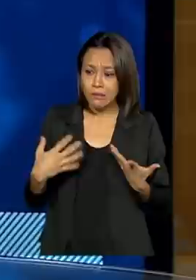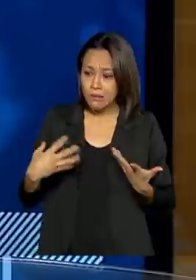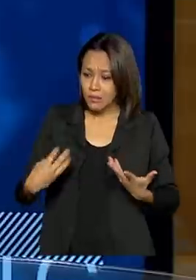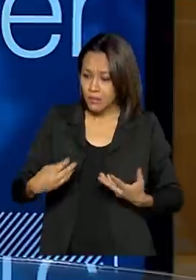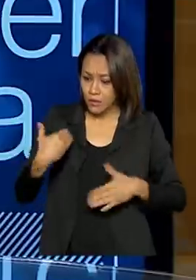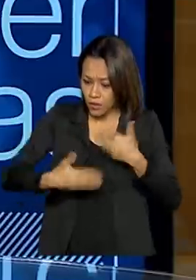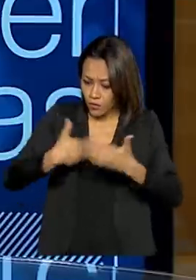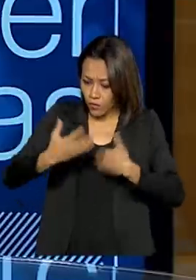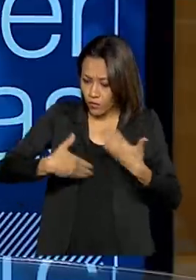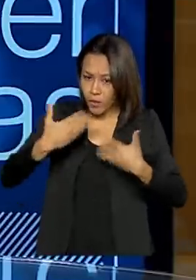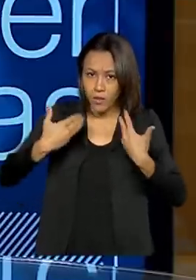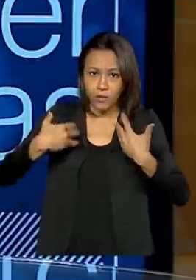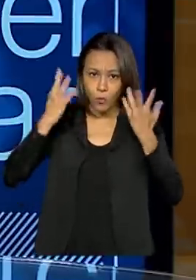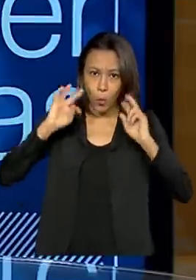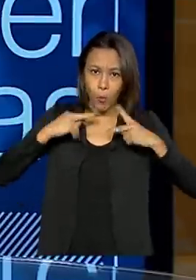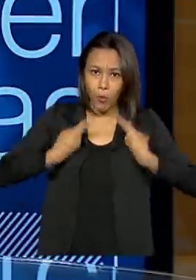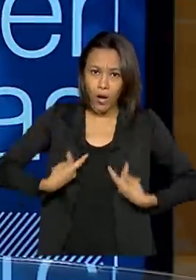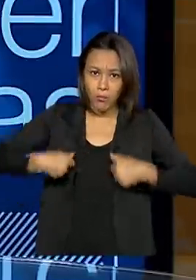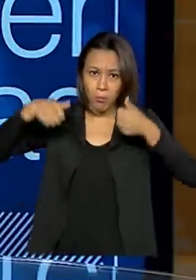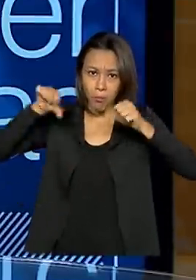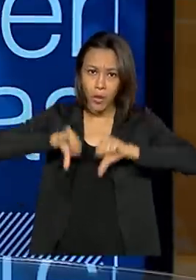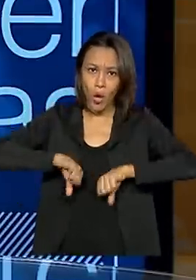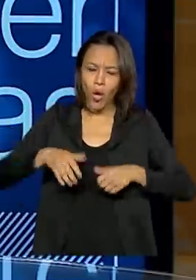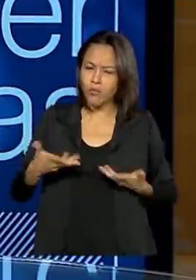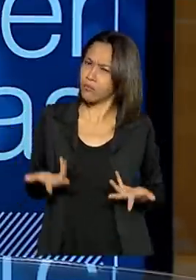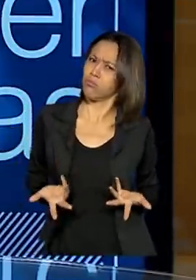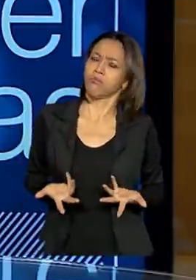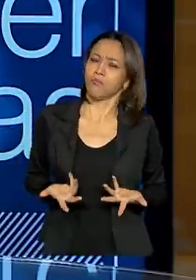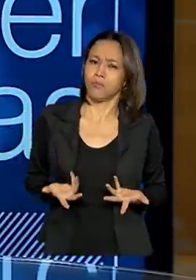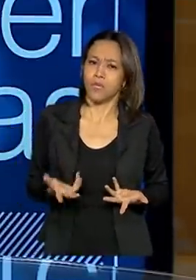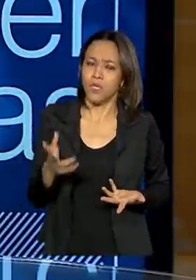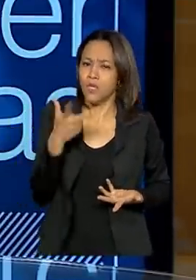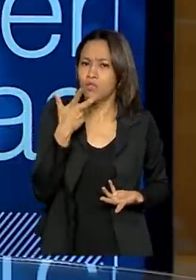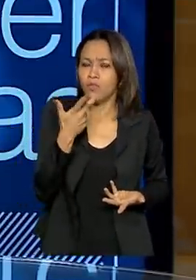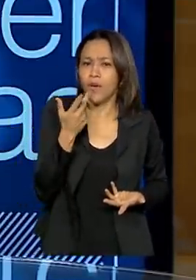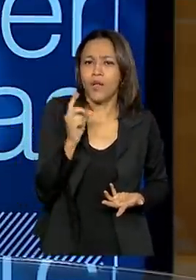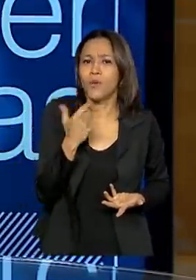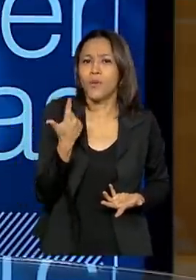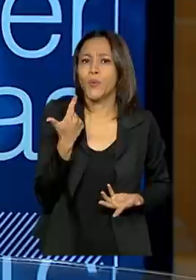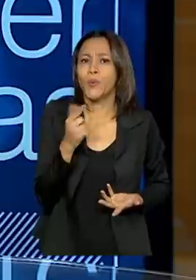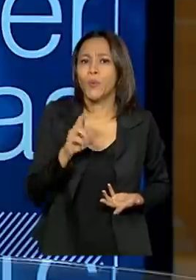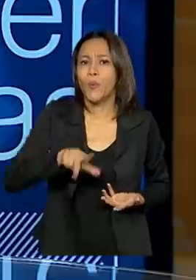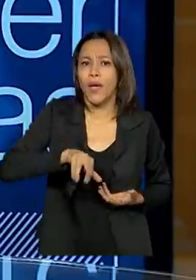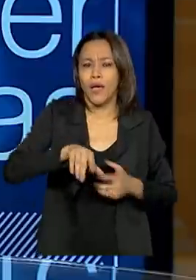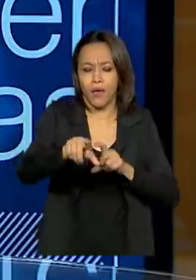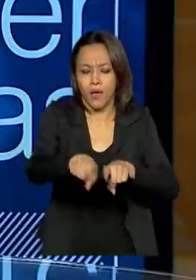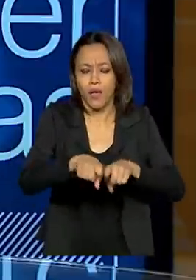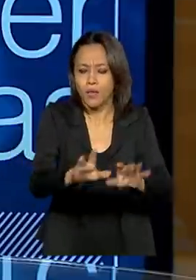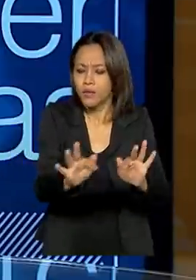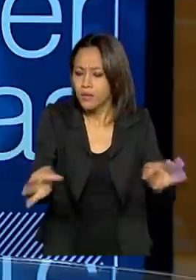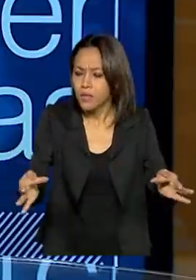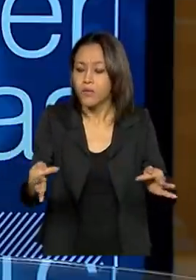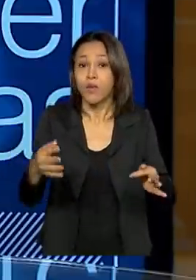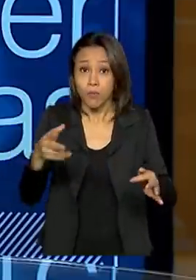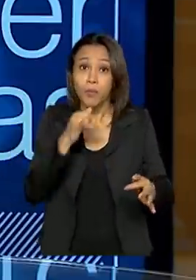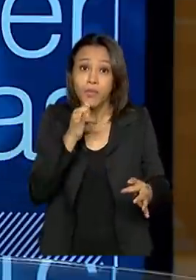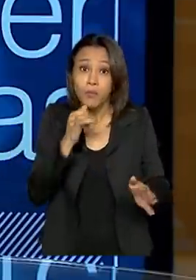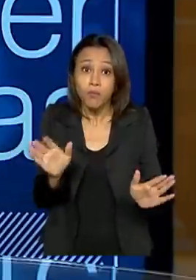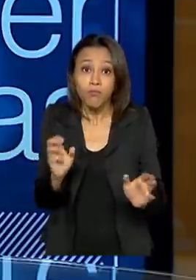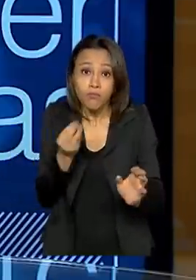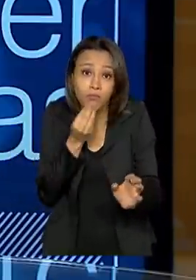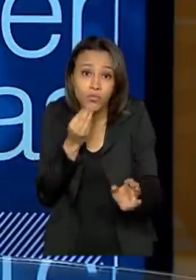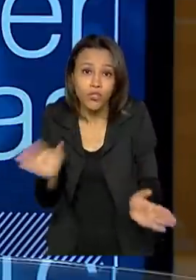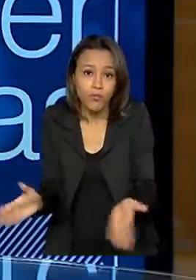Alguma coisa está errada nessa equação. E eu não digo nem o desenvolvimento de atividades agrocivo-pastorim em terras indígenas, podemos fomentar o turismo também.